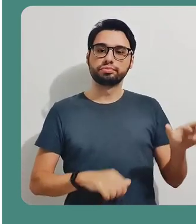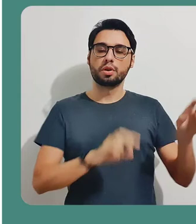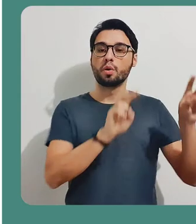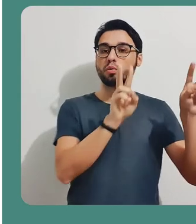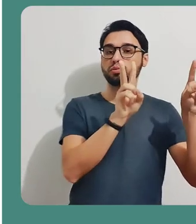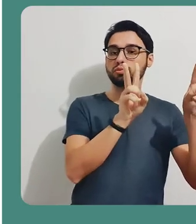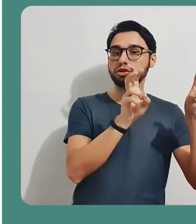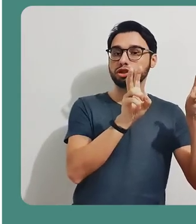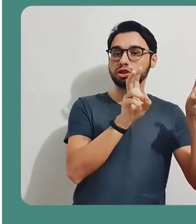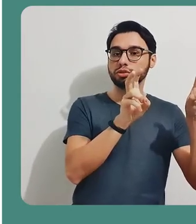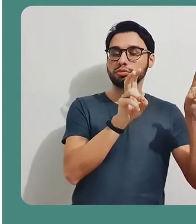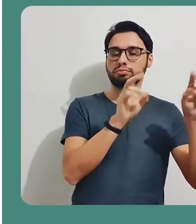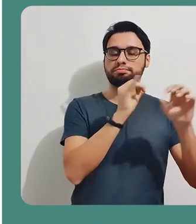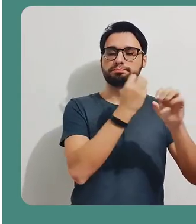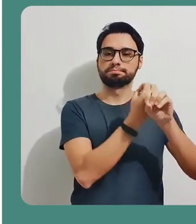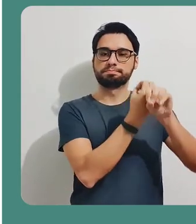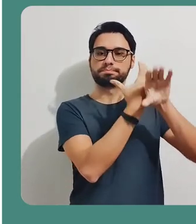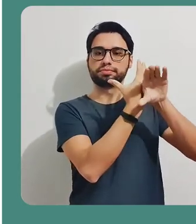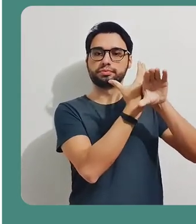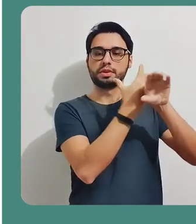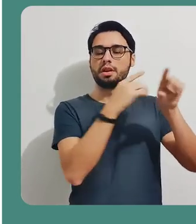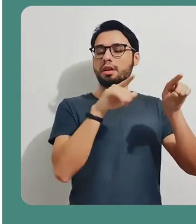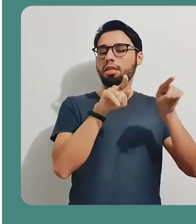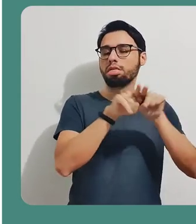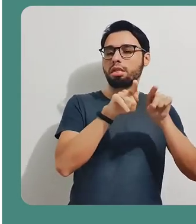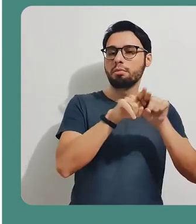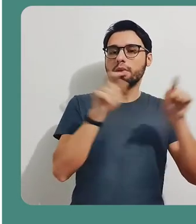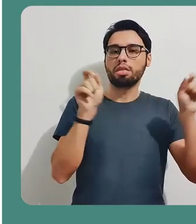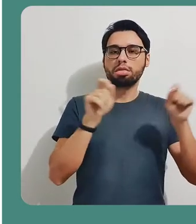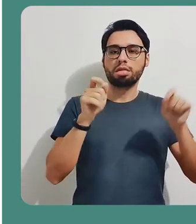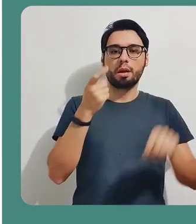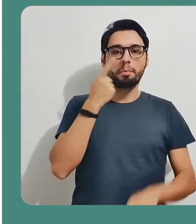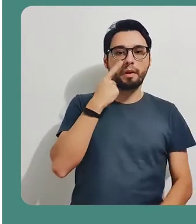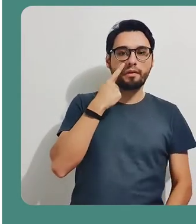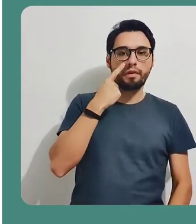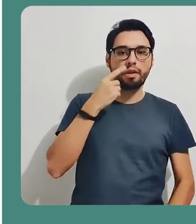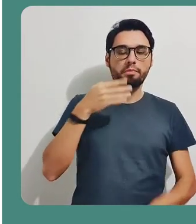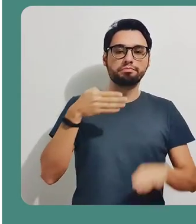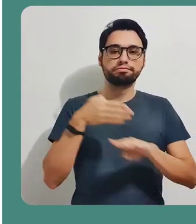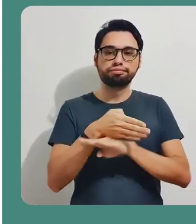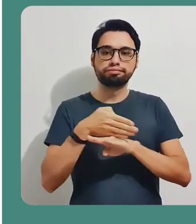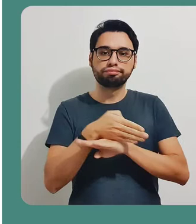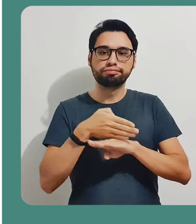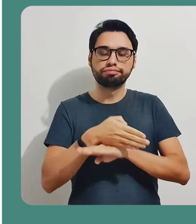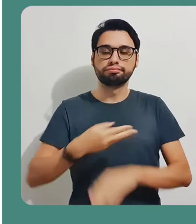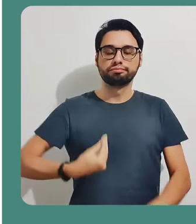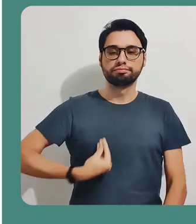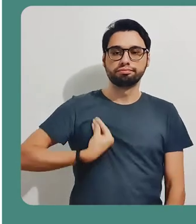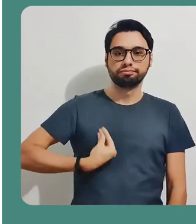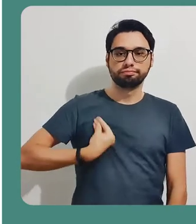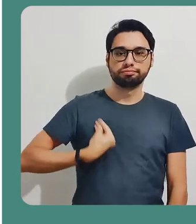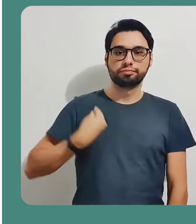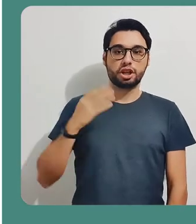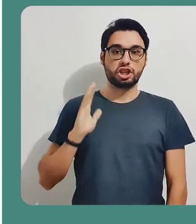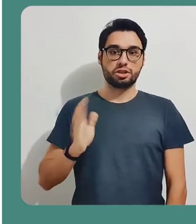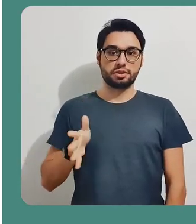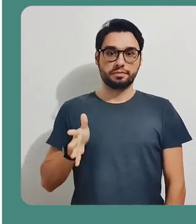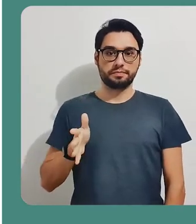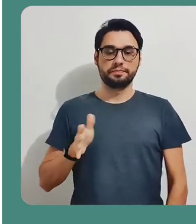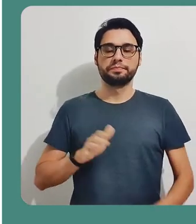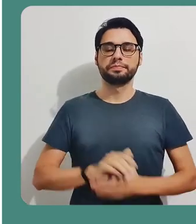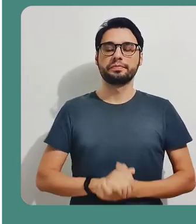Então, aqui aparece o título da web conferência, que eu coloquei aula remota. E aqui você vai ter uma